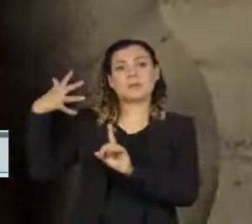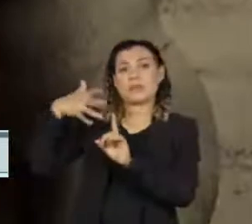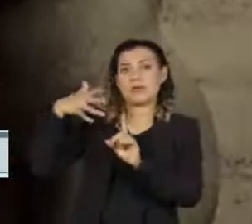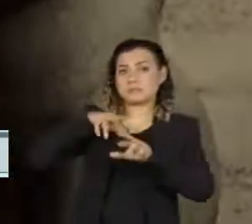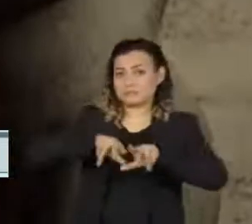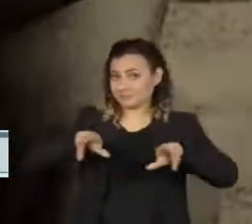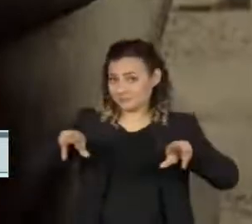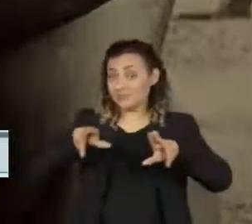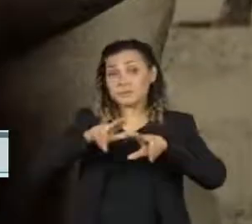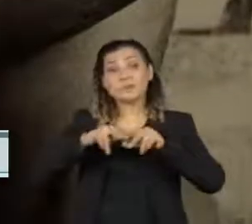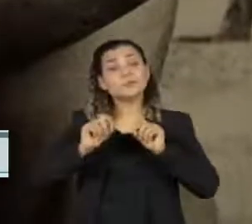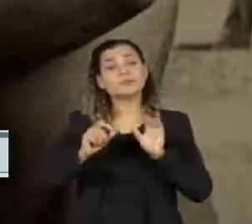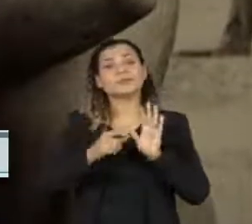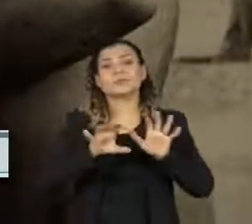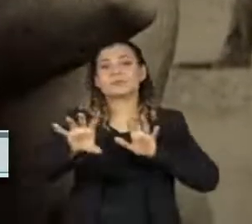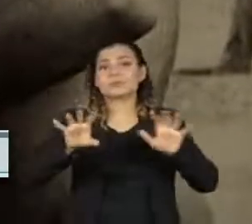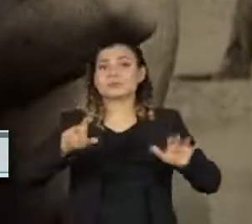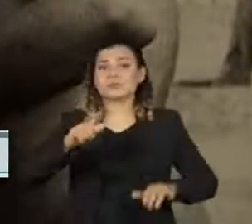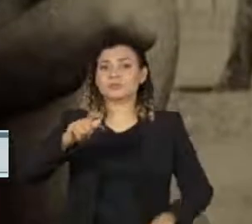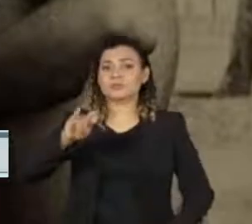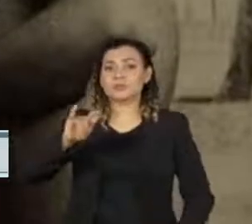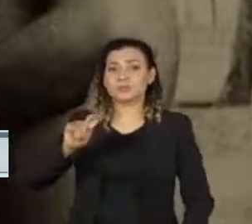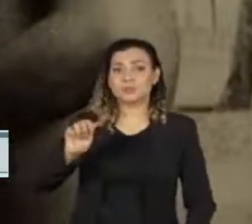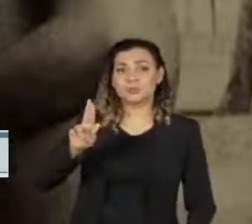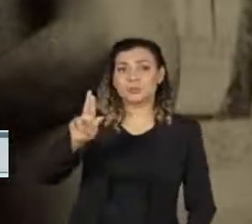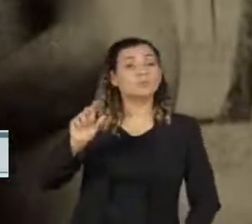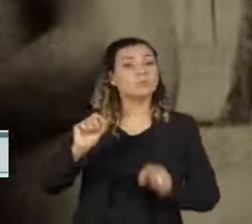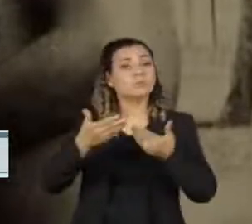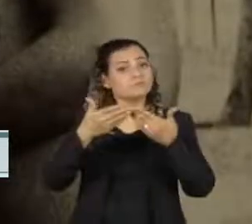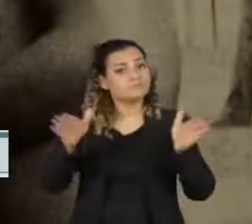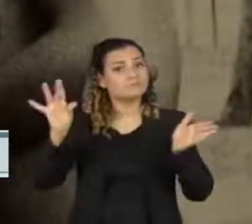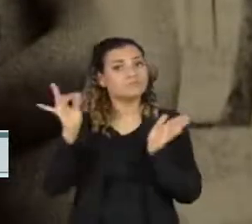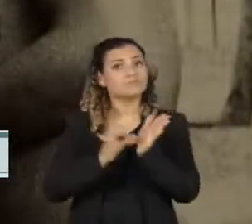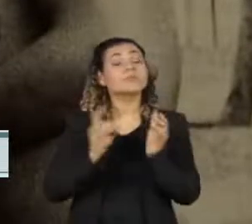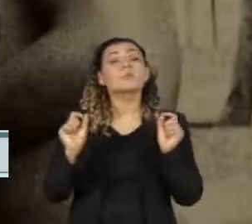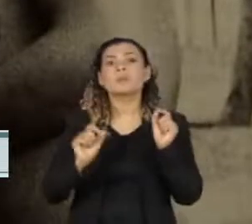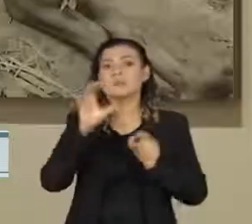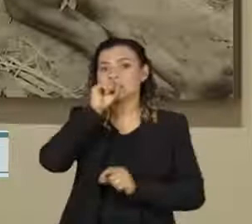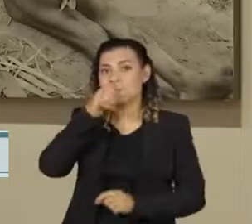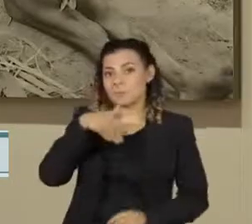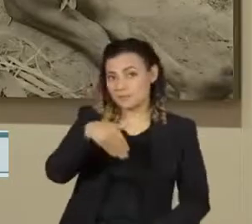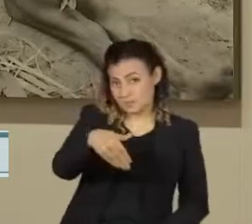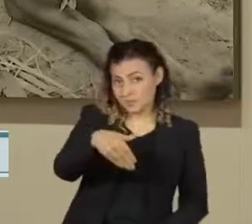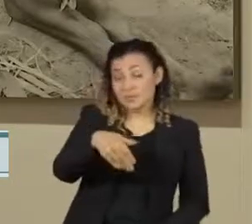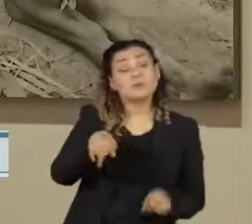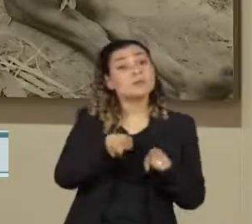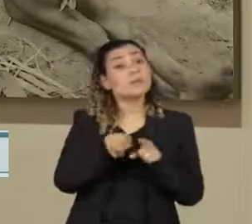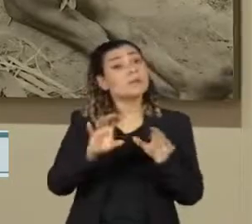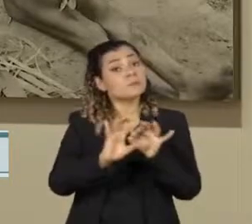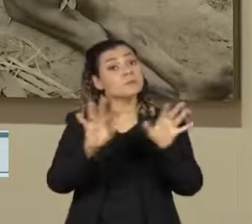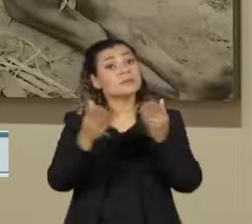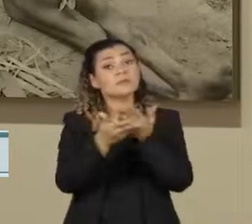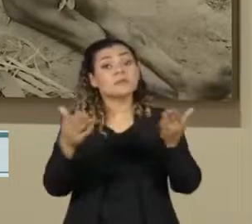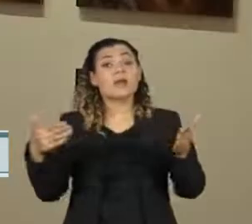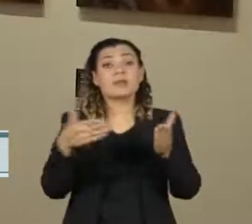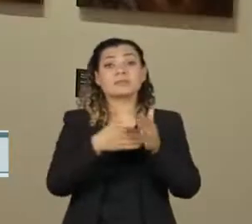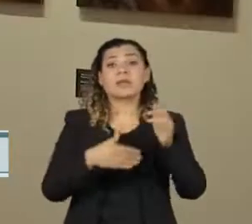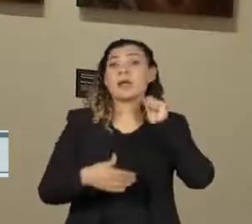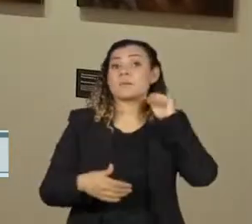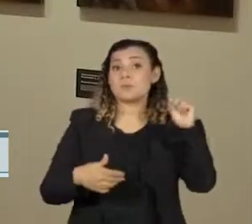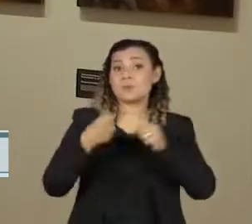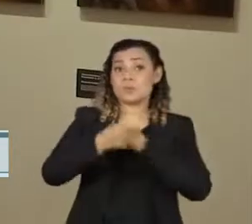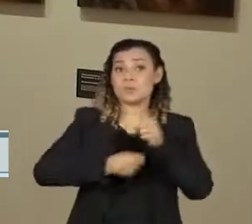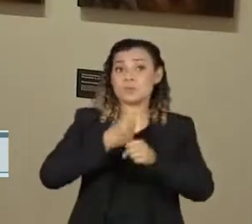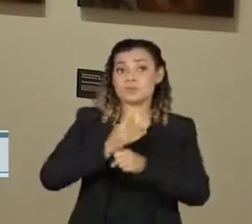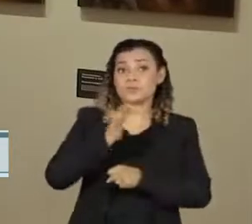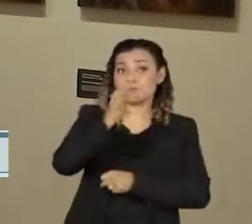A exposição Xingu Contatos abre suas portas oficialmente neste sábado e segue disponível até abril do ano que vem.